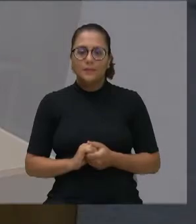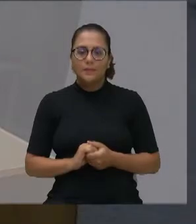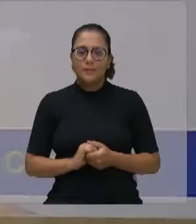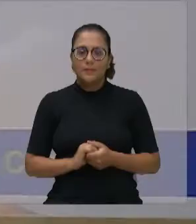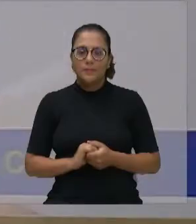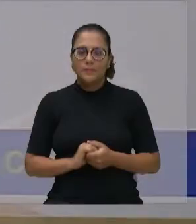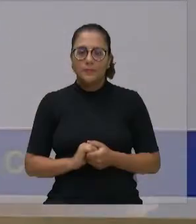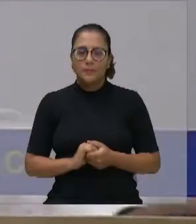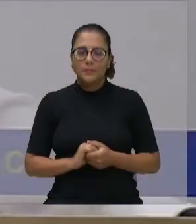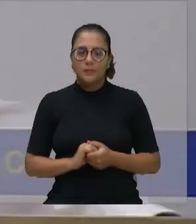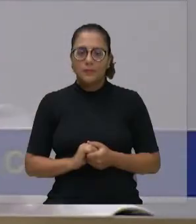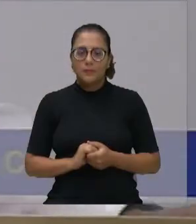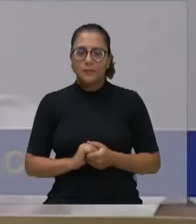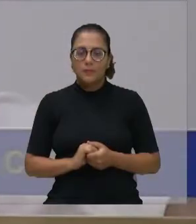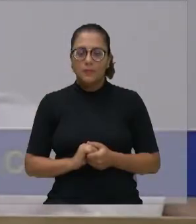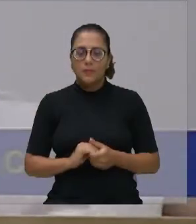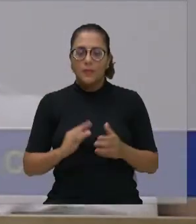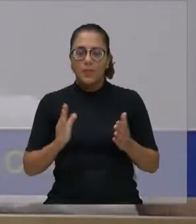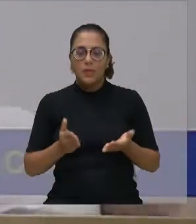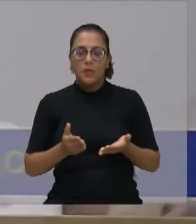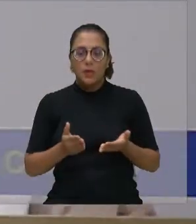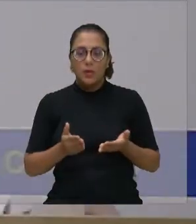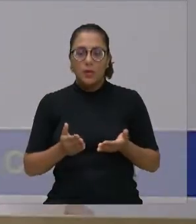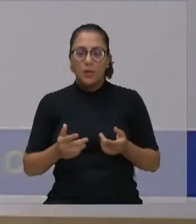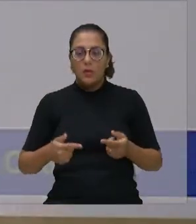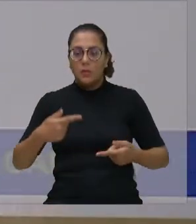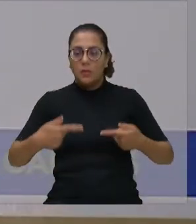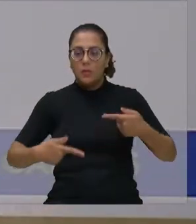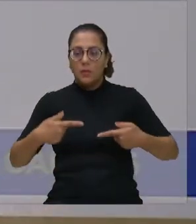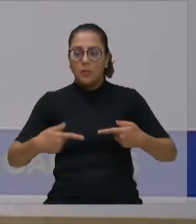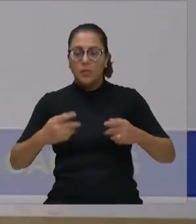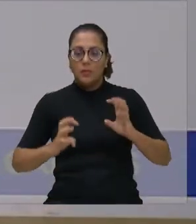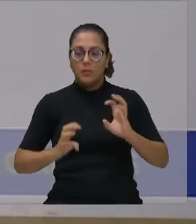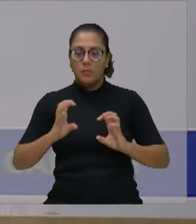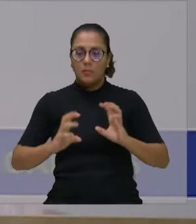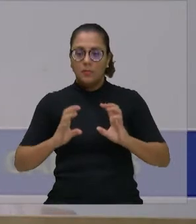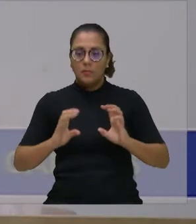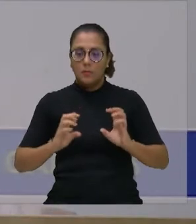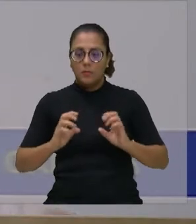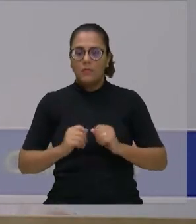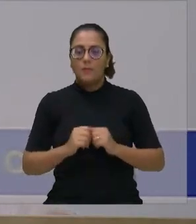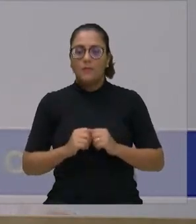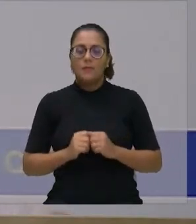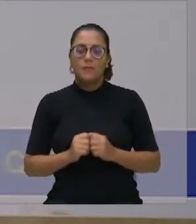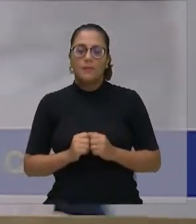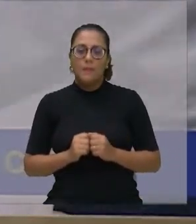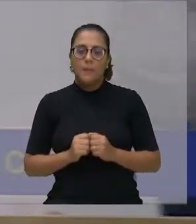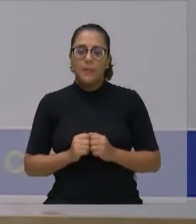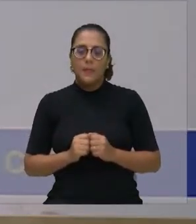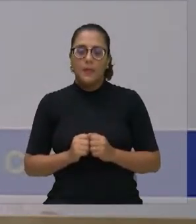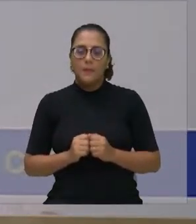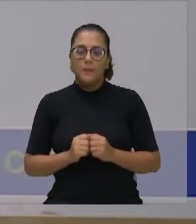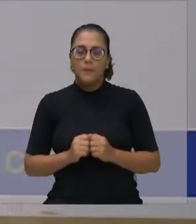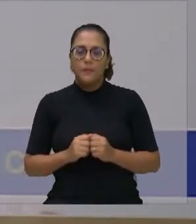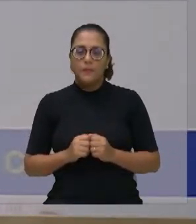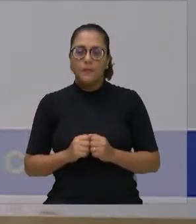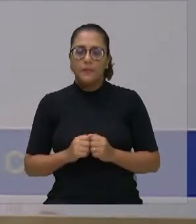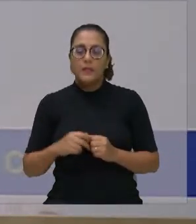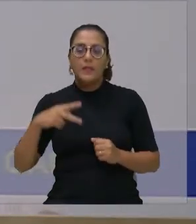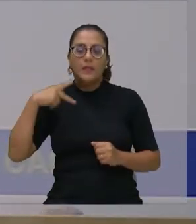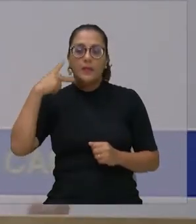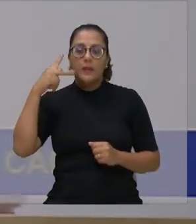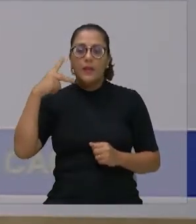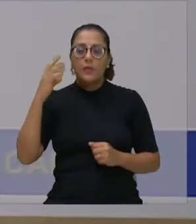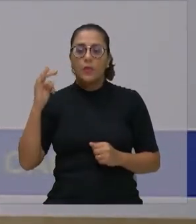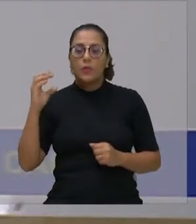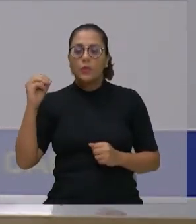Passaremos, agora, então, ao horário do Pinga Fogo. Primeiro orador escrito para falar, o vereador Tomás